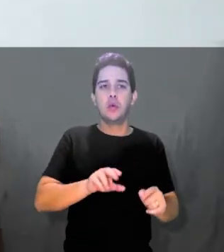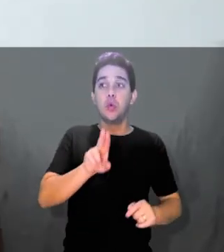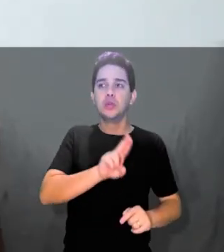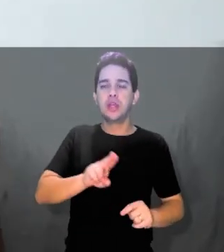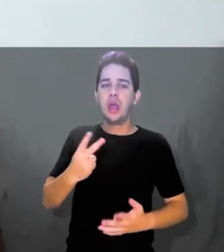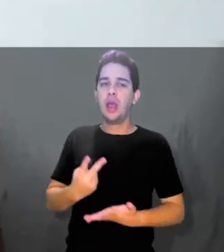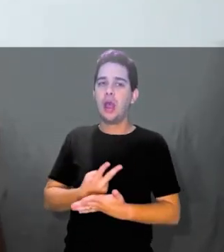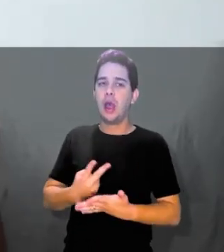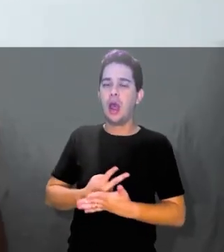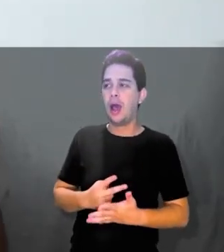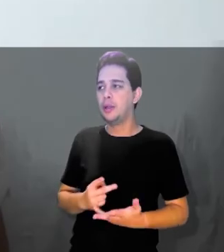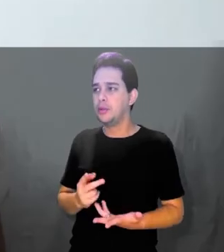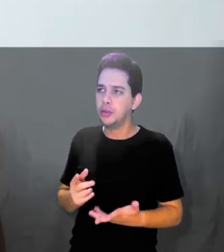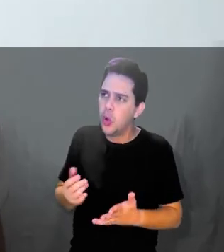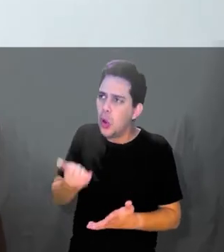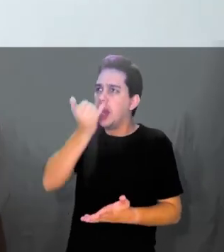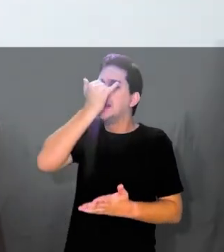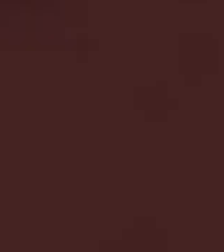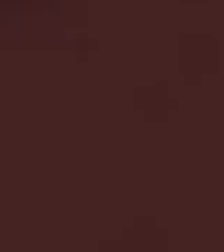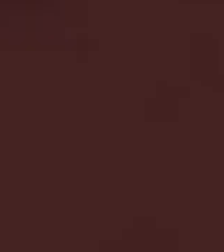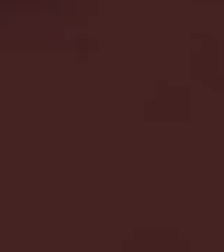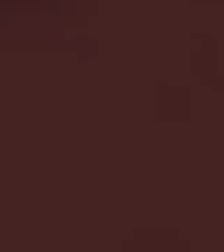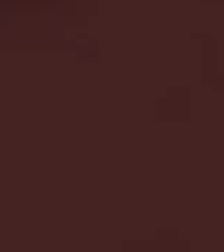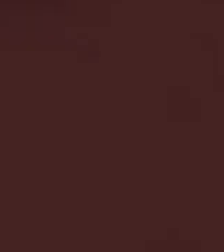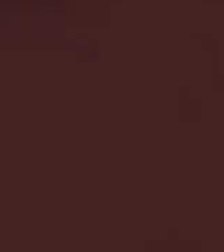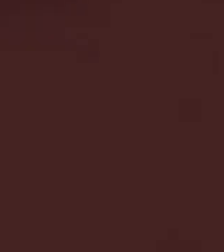forma leviana.